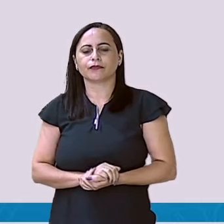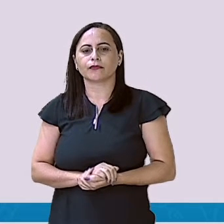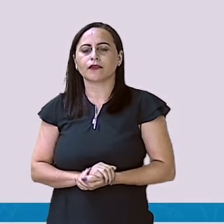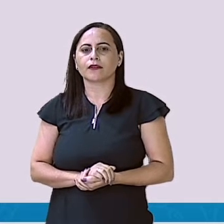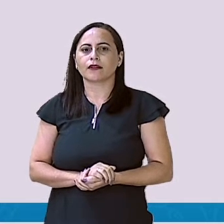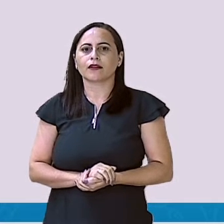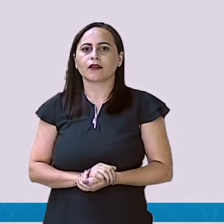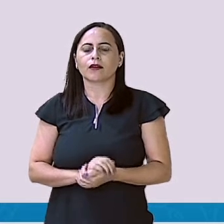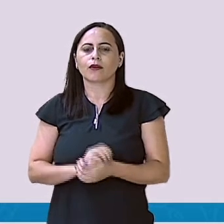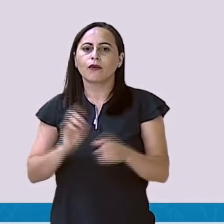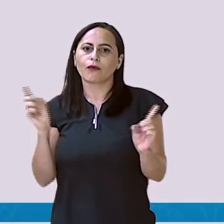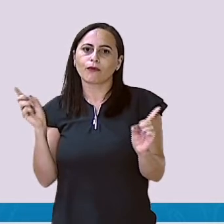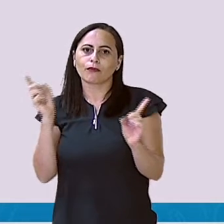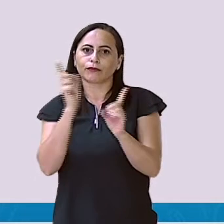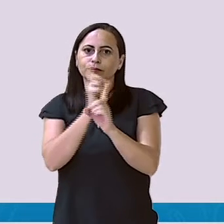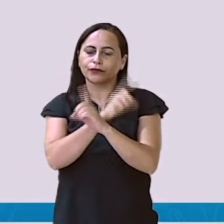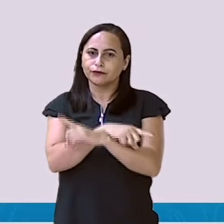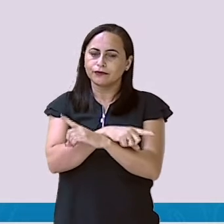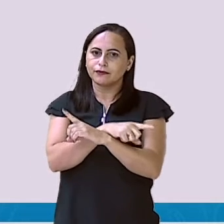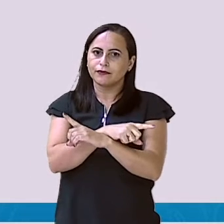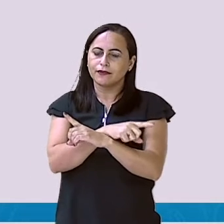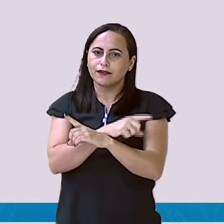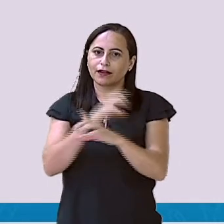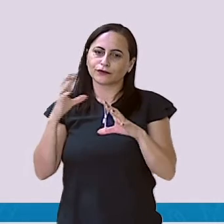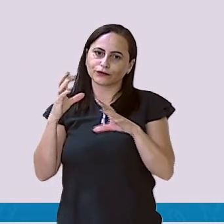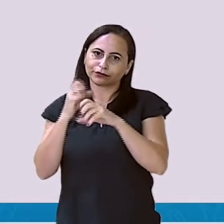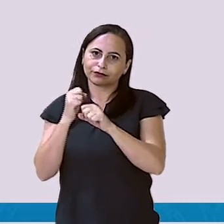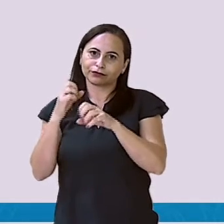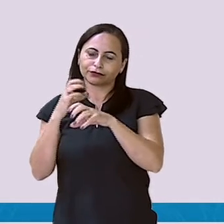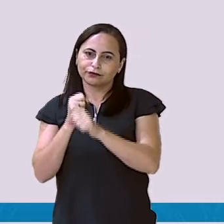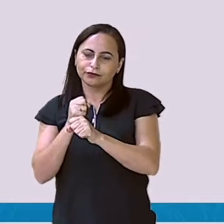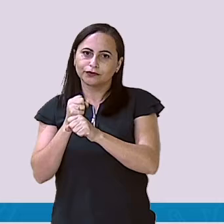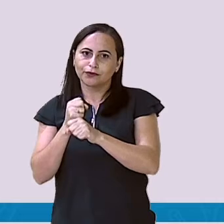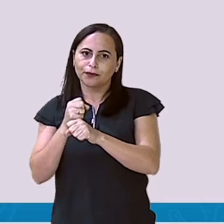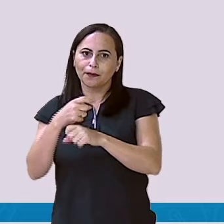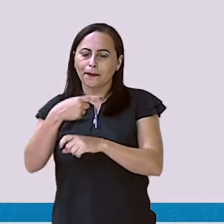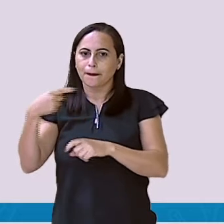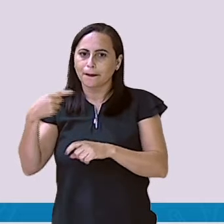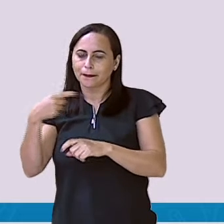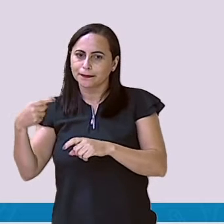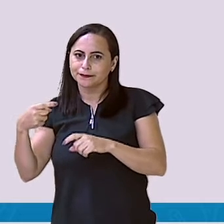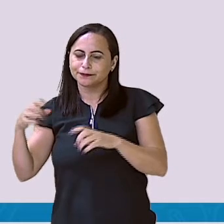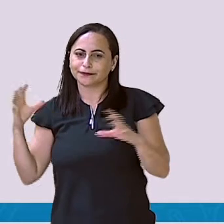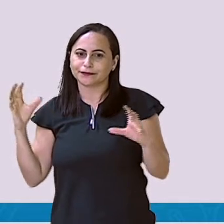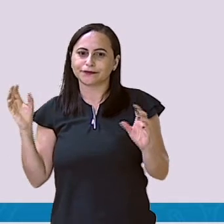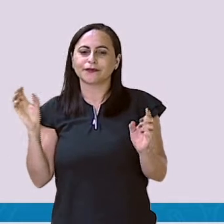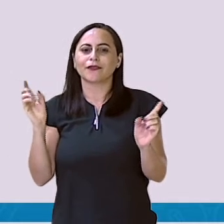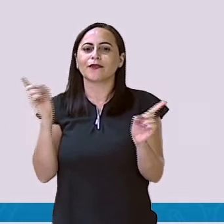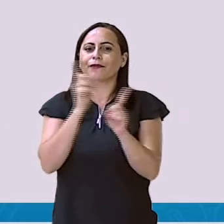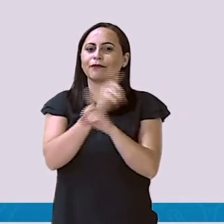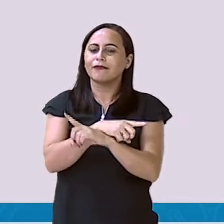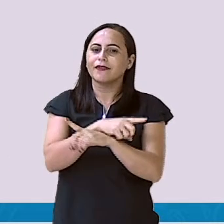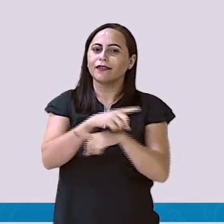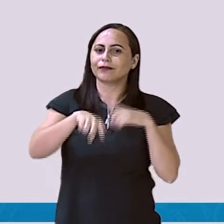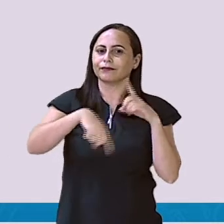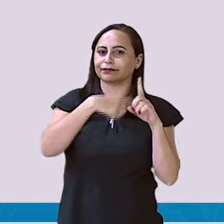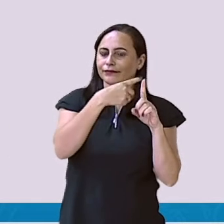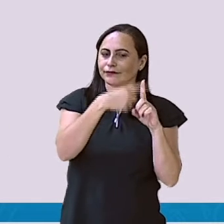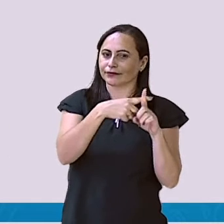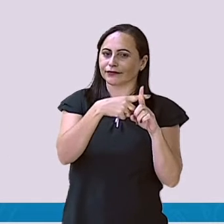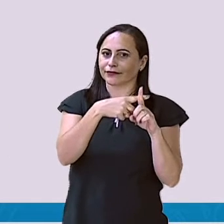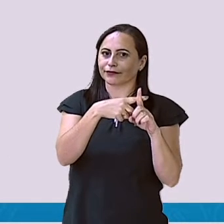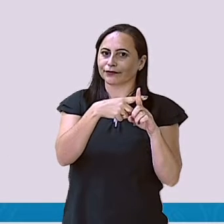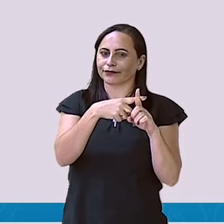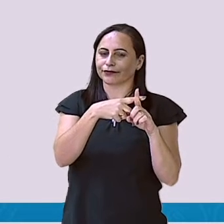Então, o inverso da conta da adição é o inverso da subtração, ok? Elas são